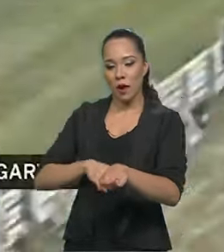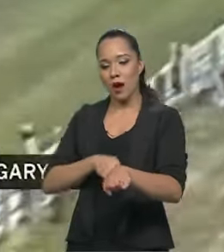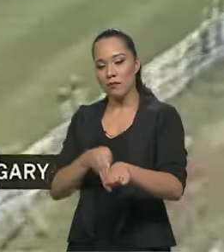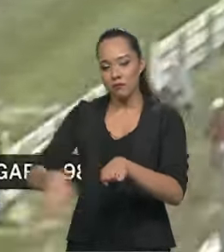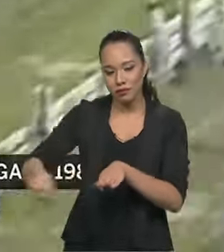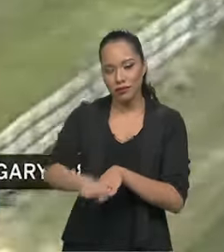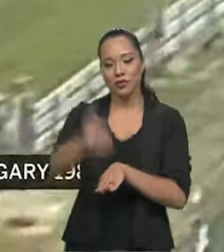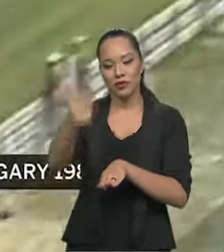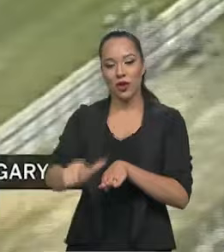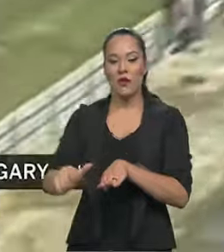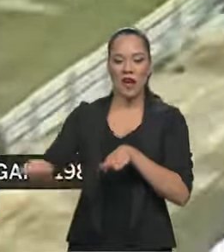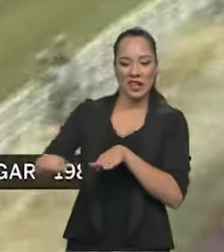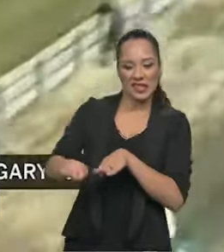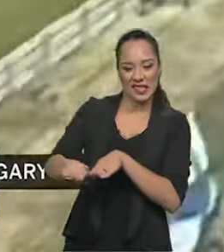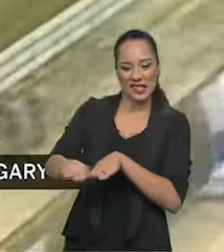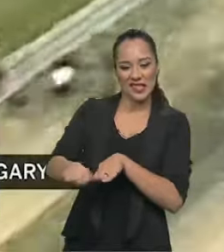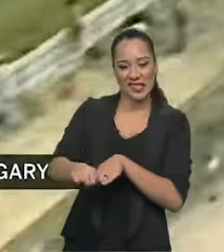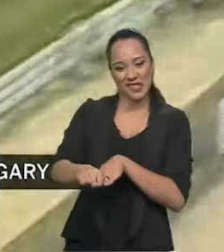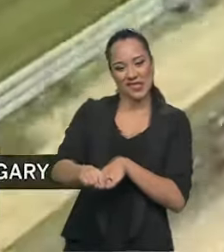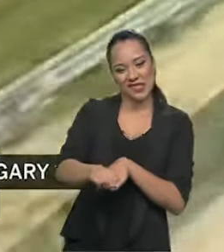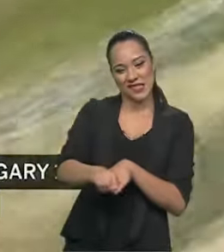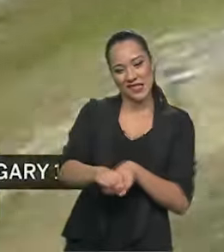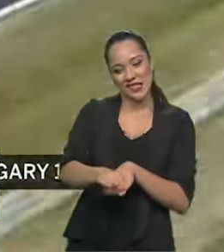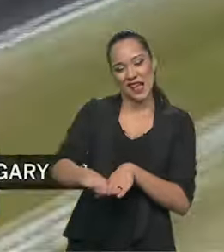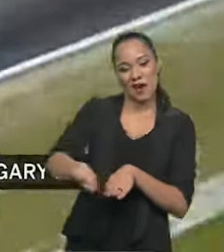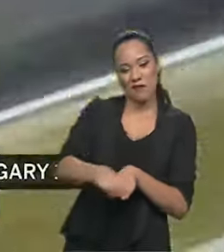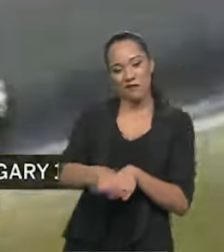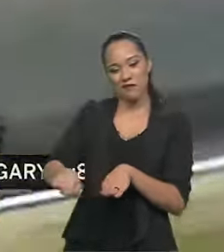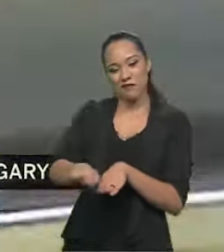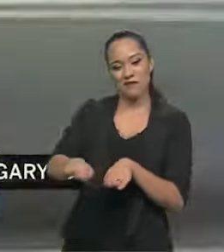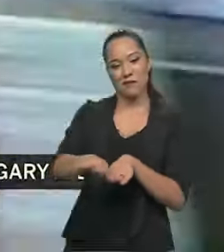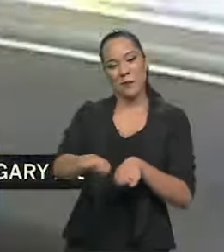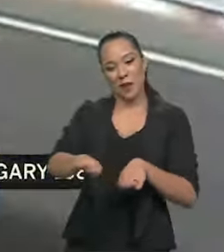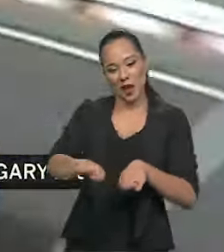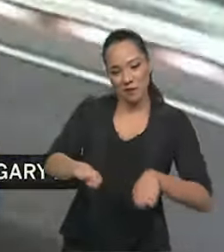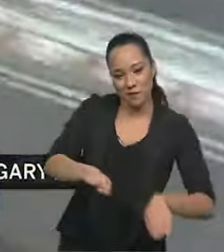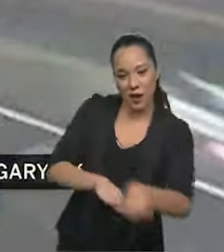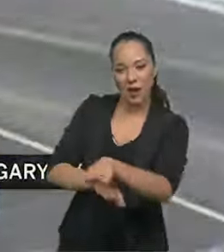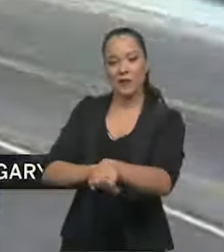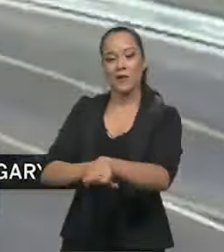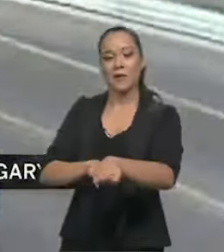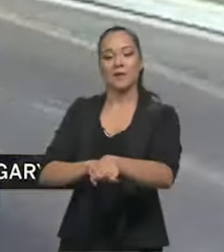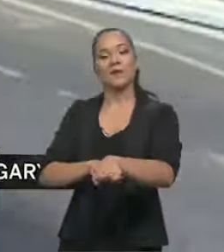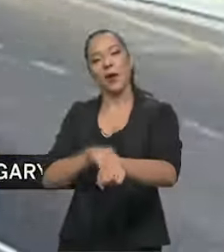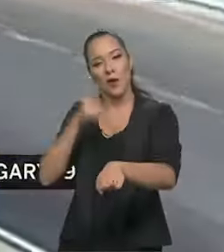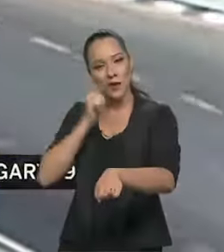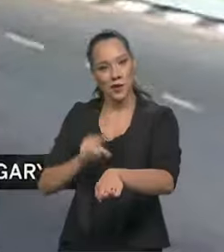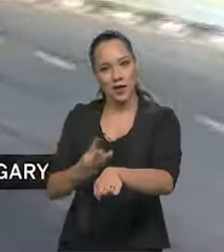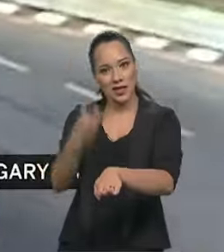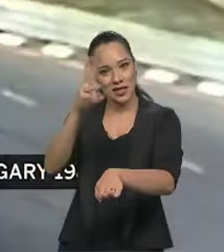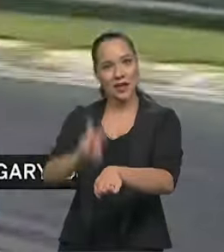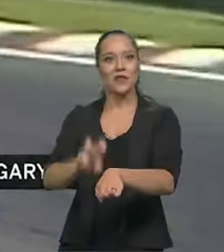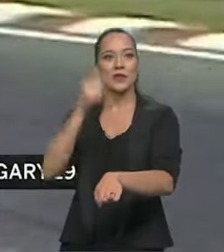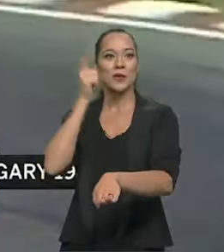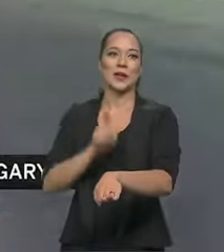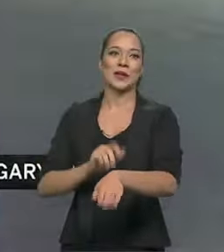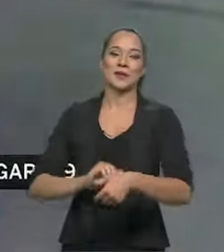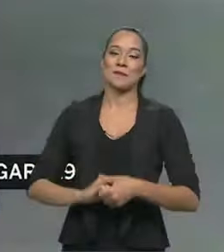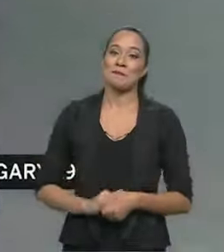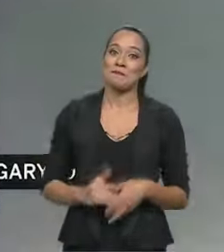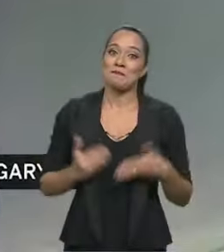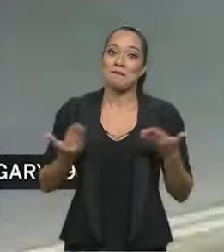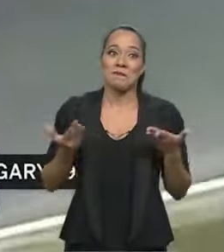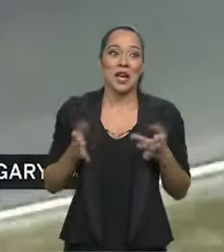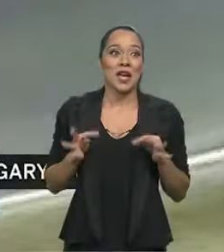novo, aí ele me espremeu pro lado direito, aí eu escorreguei, ele me passou e aí eu passei pela terceira vez, passei ele. então era